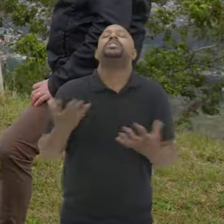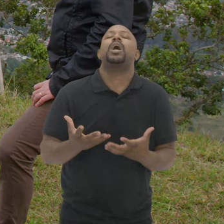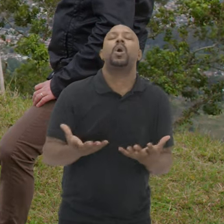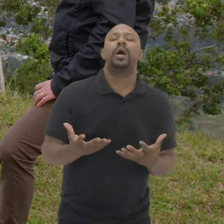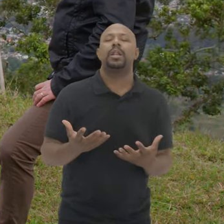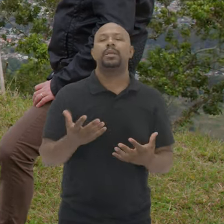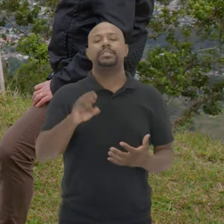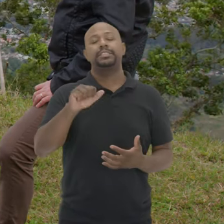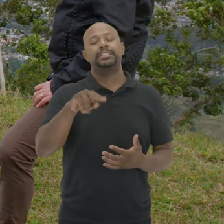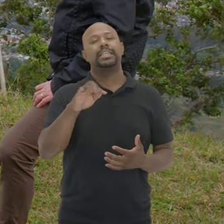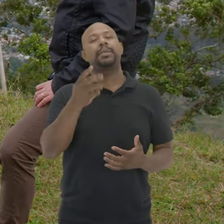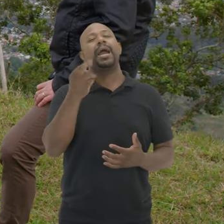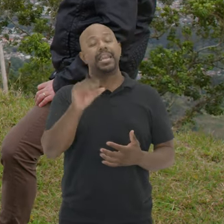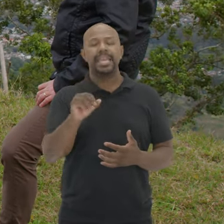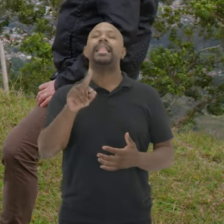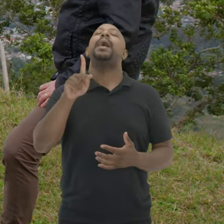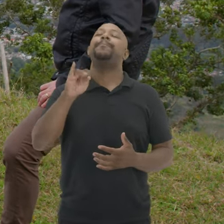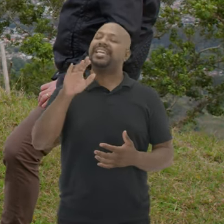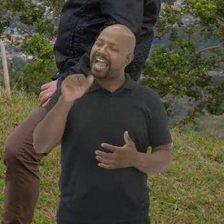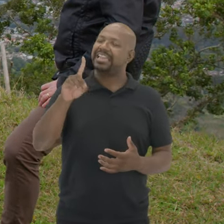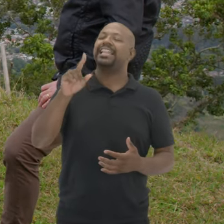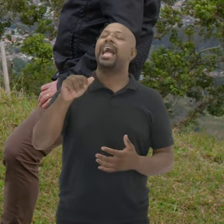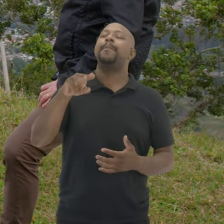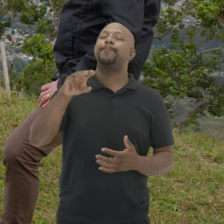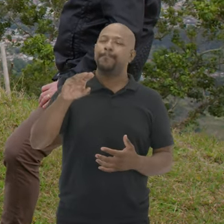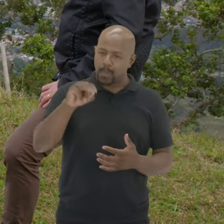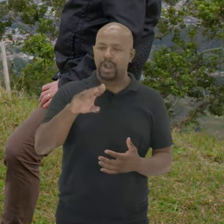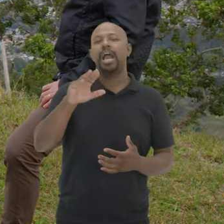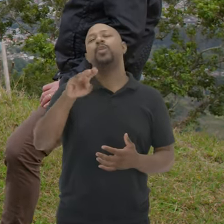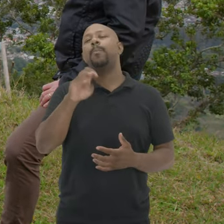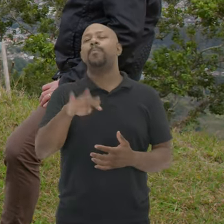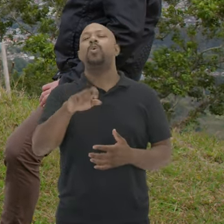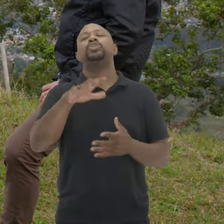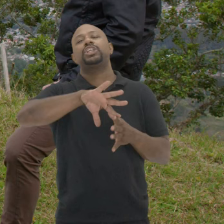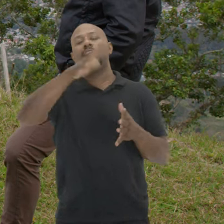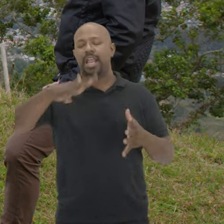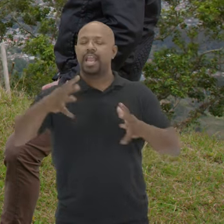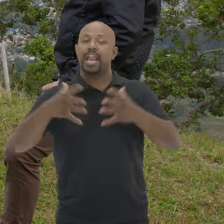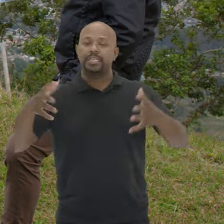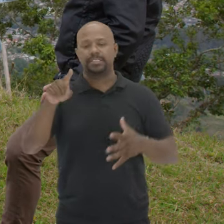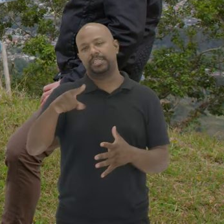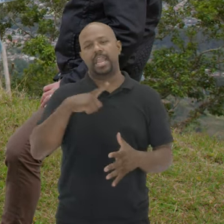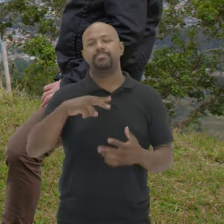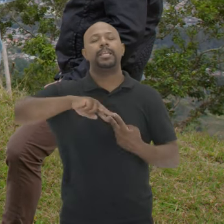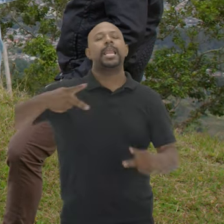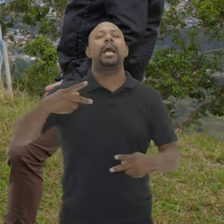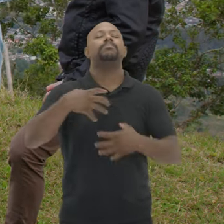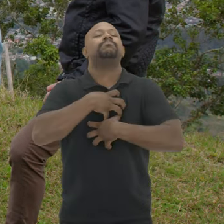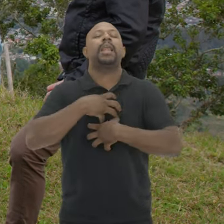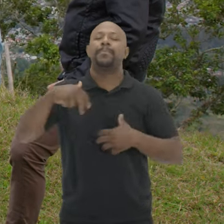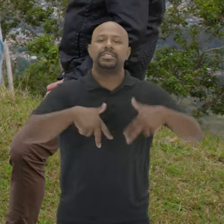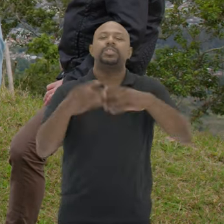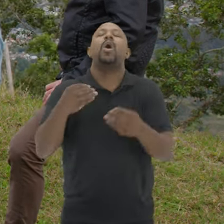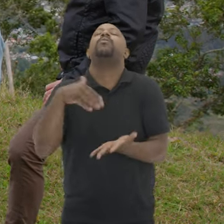agora Assim Em relação a Santa Maria Da Picada Da Boca Do Monte Grande Essa cidade Que tem o DNA Da passagem